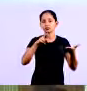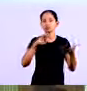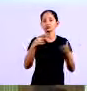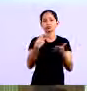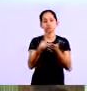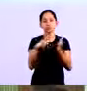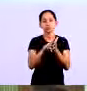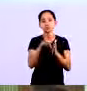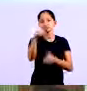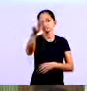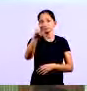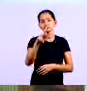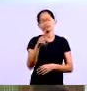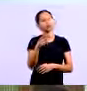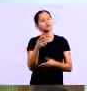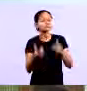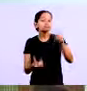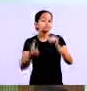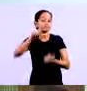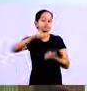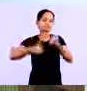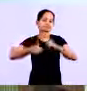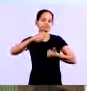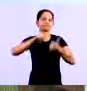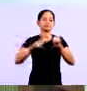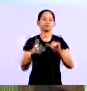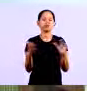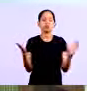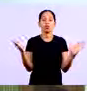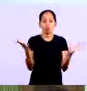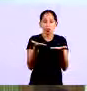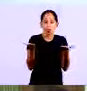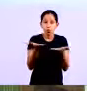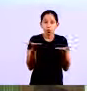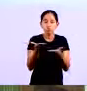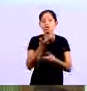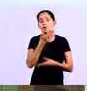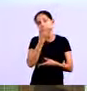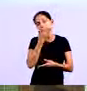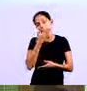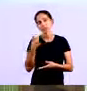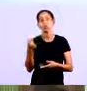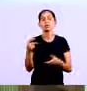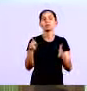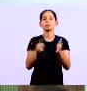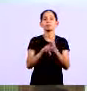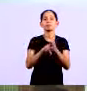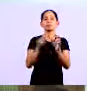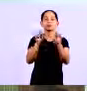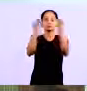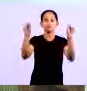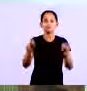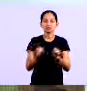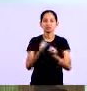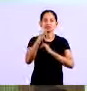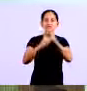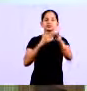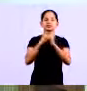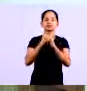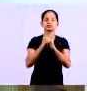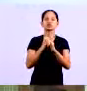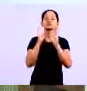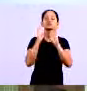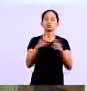então é um modelo tá mas usualmente hoje em dia a gente tem os programas que já fazem isso você já lança quando você faz a venda